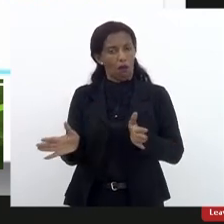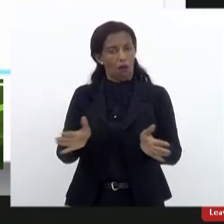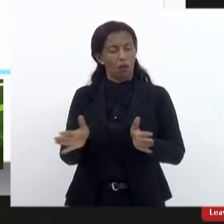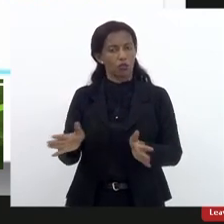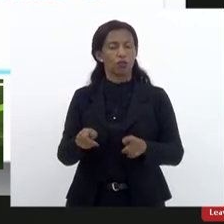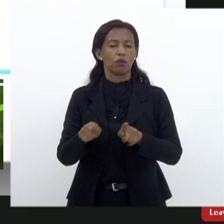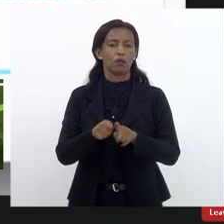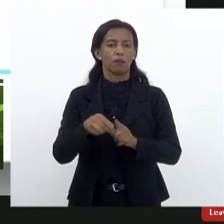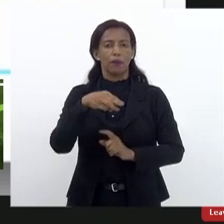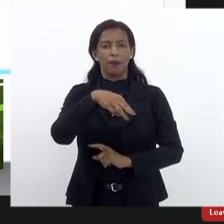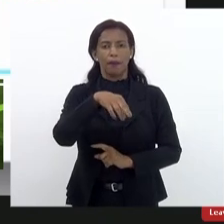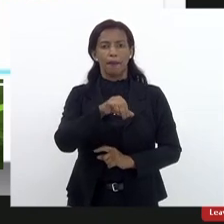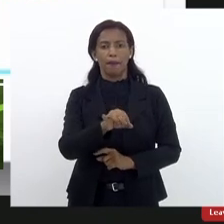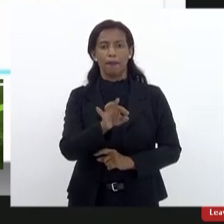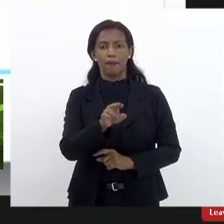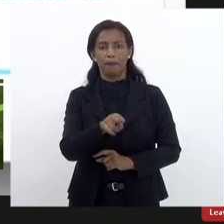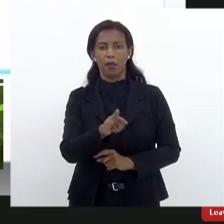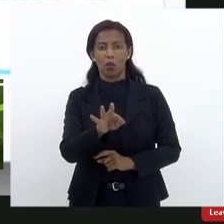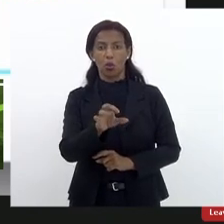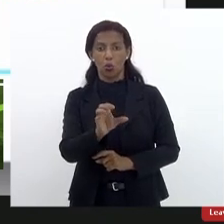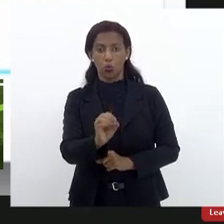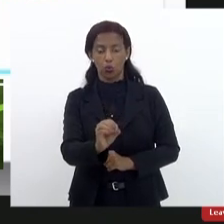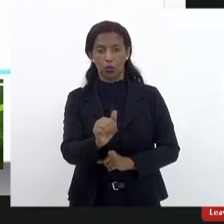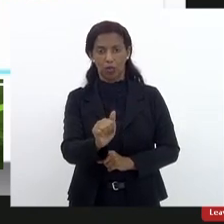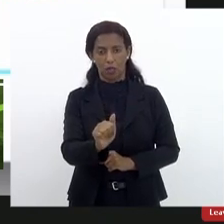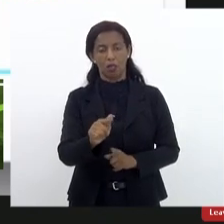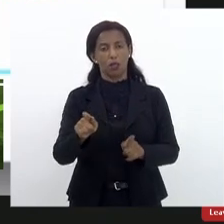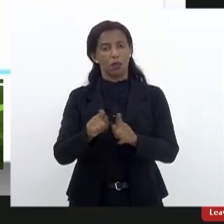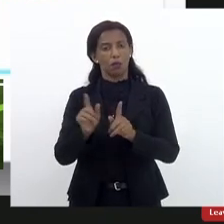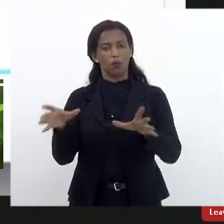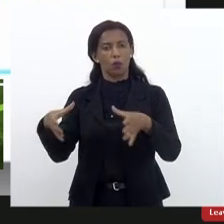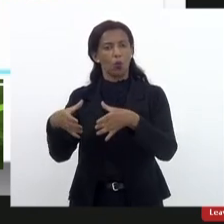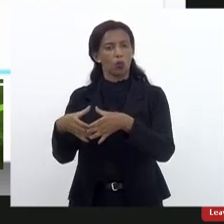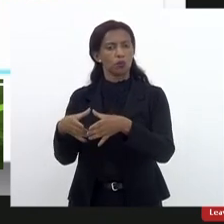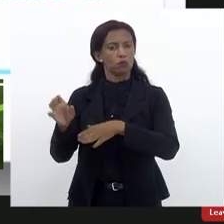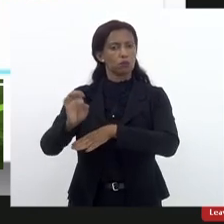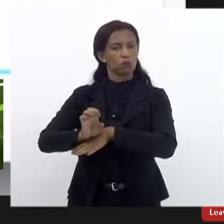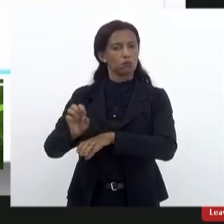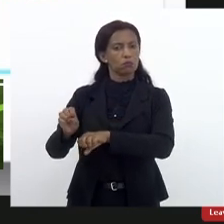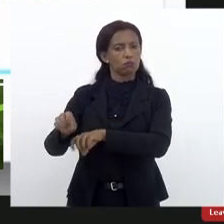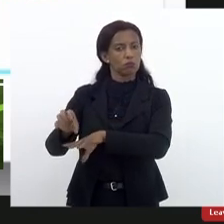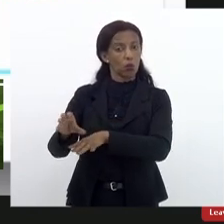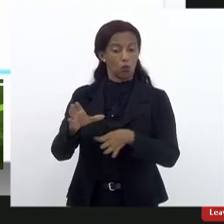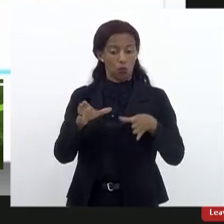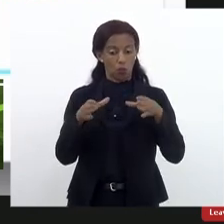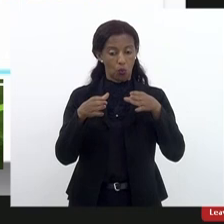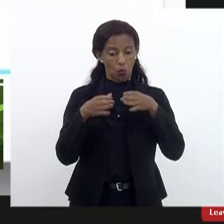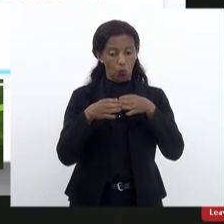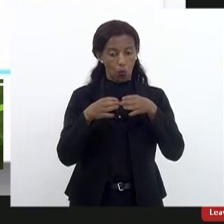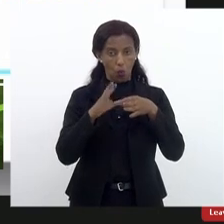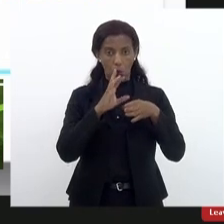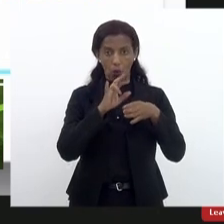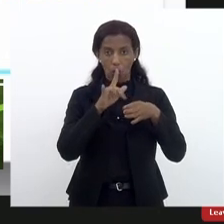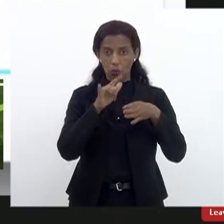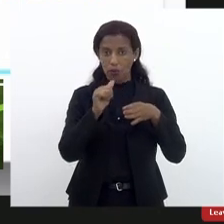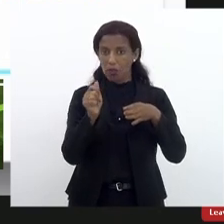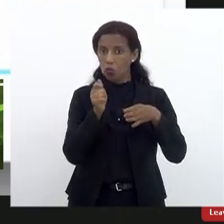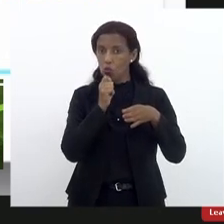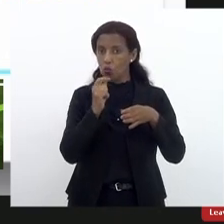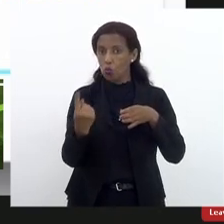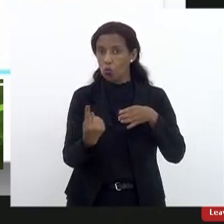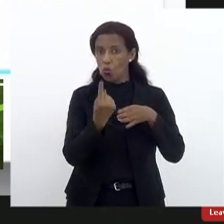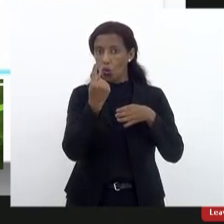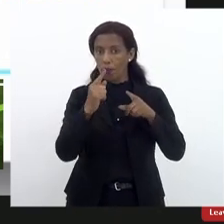minuta de projeto de lei que crie o quadro de pessoal do Conselho Estadual de Educação. Como eu disse, o Conselho Estadual não tem sequer um único